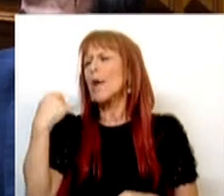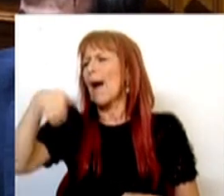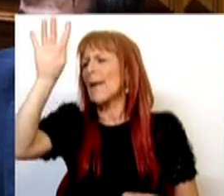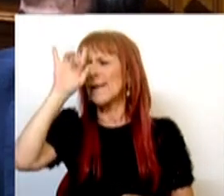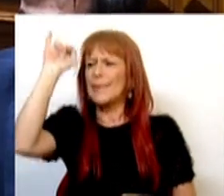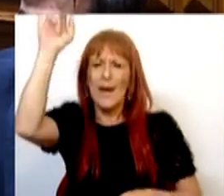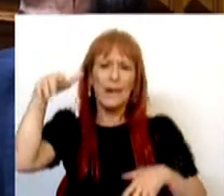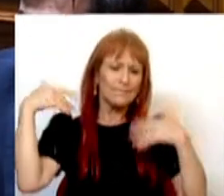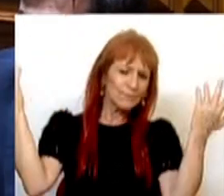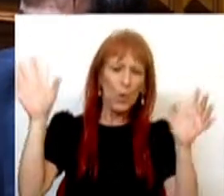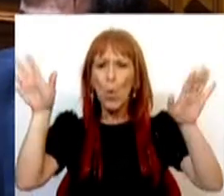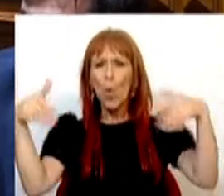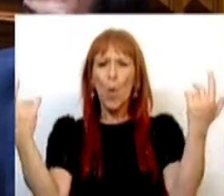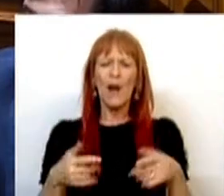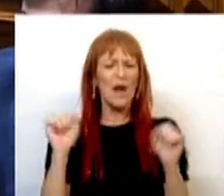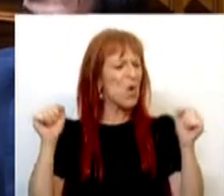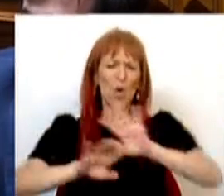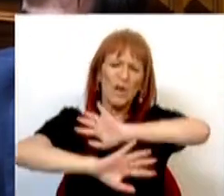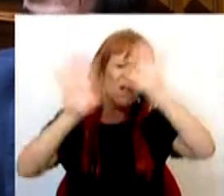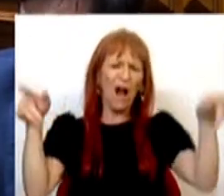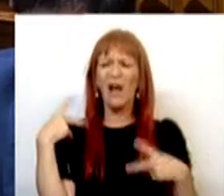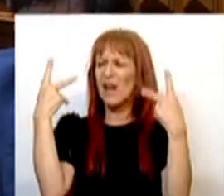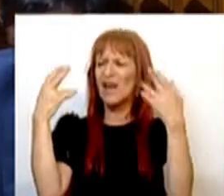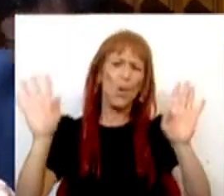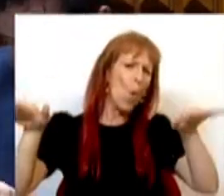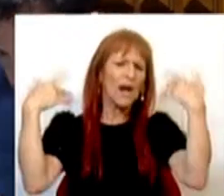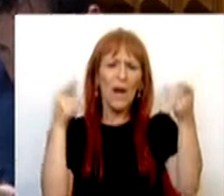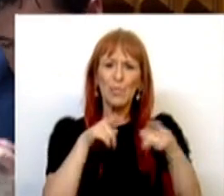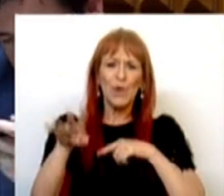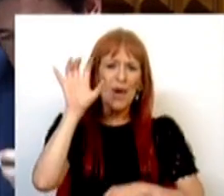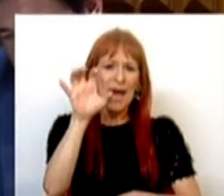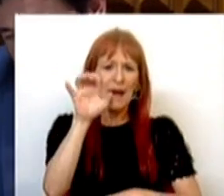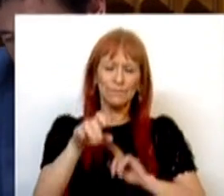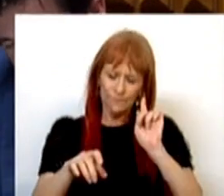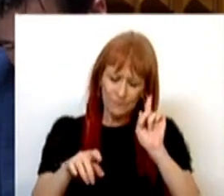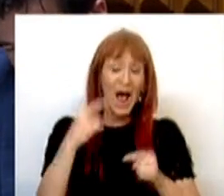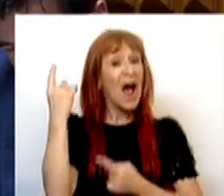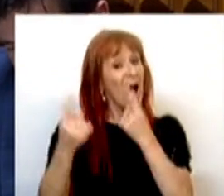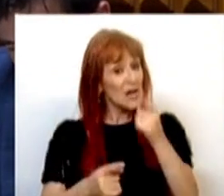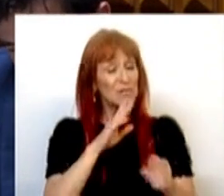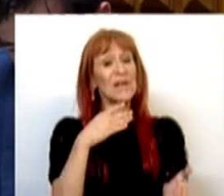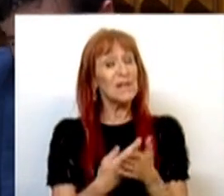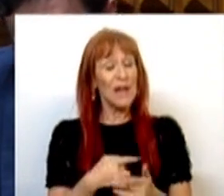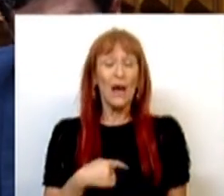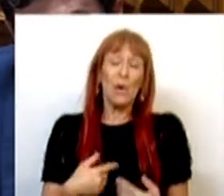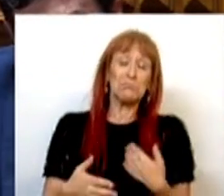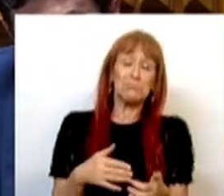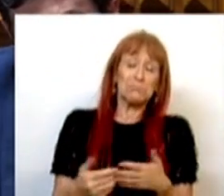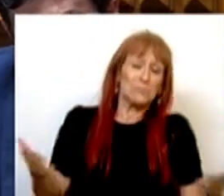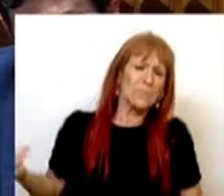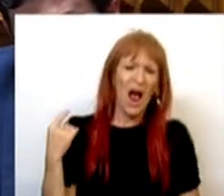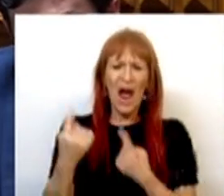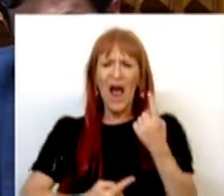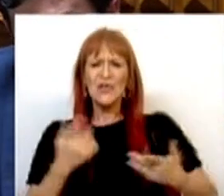a ideia de que qualquer discordância, qualquer crítica política é um insulto. Isso às vezes torna-nos imunes ao facto de,